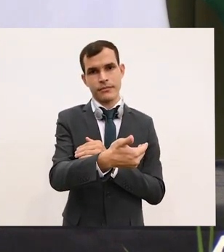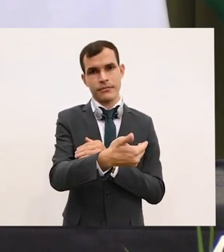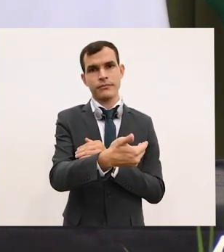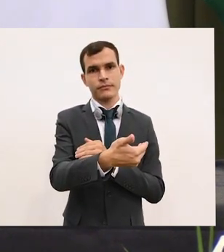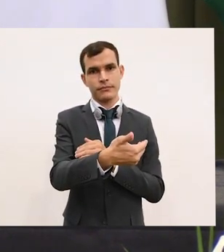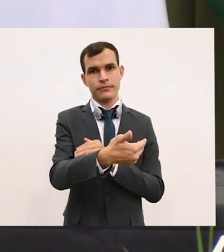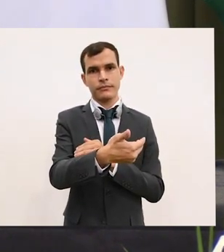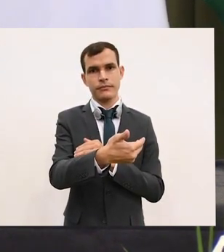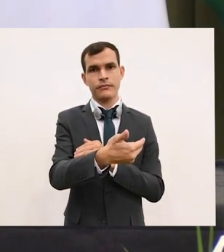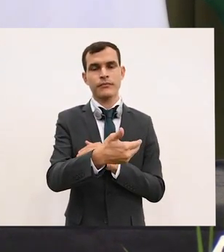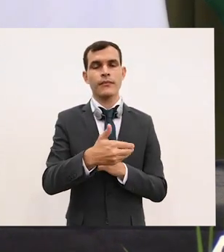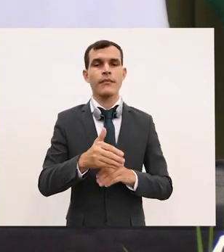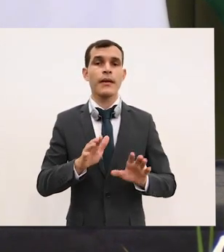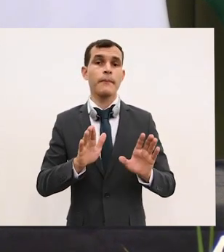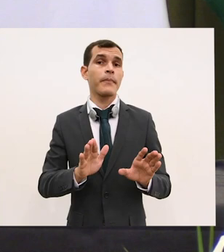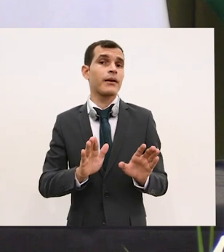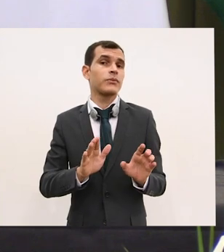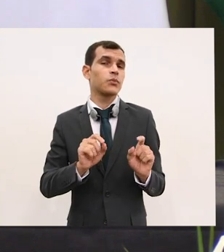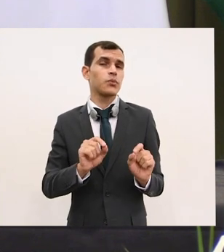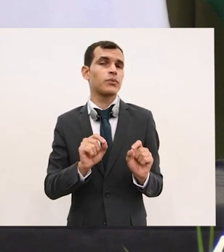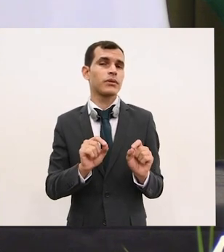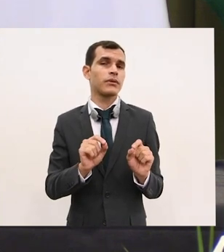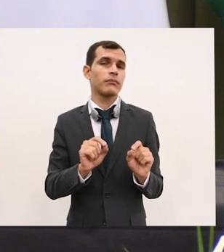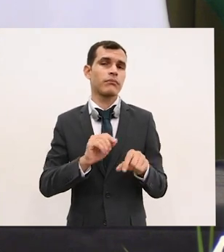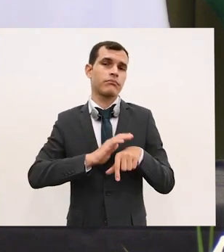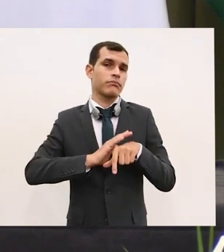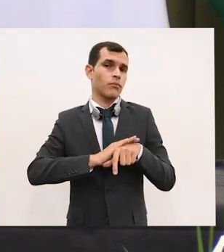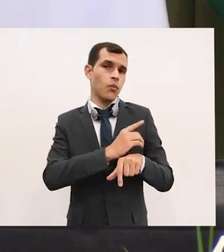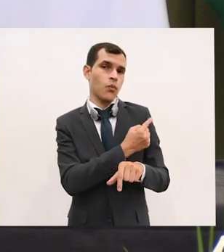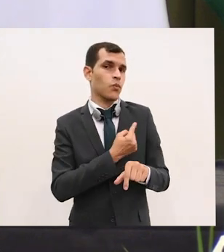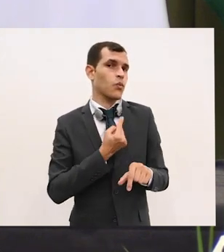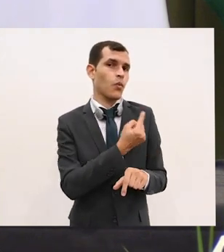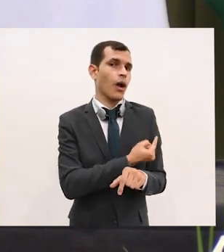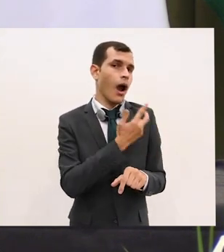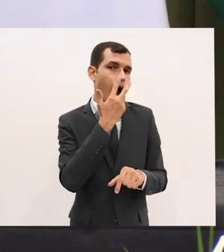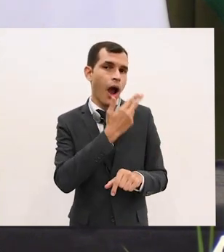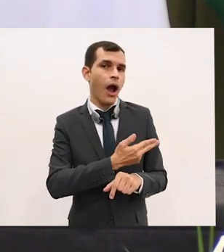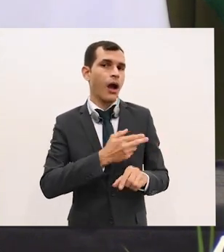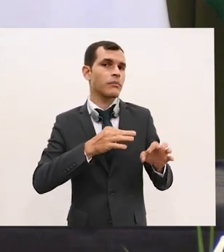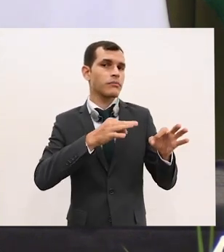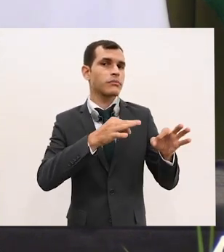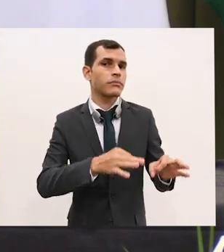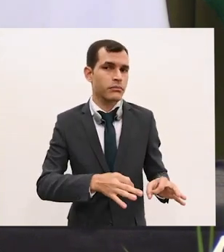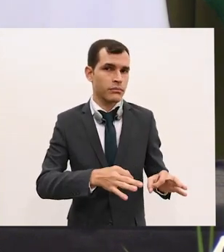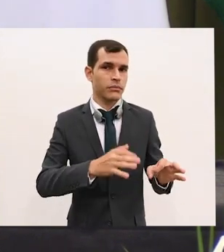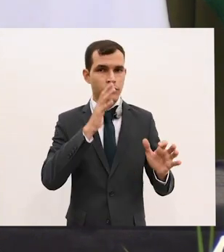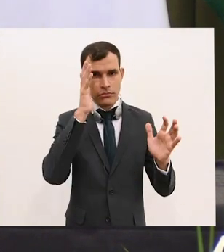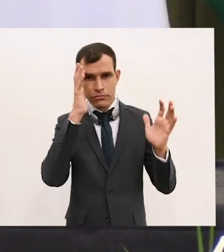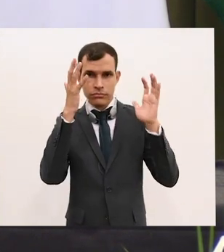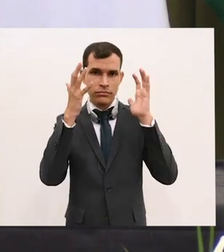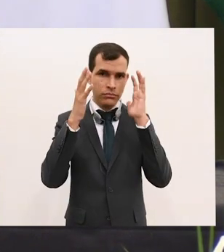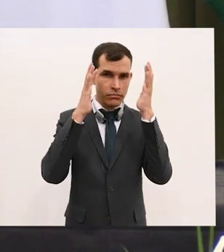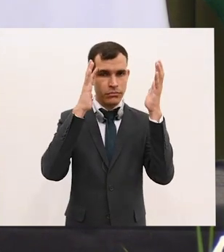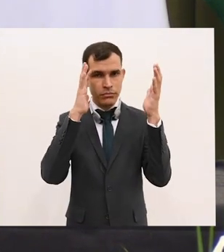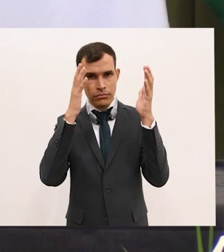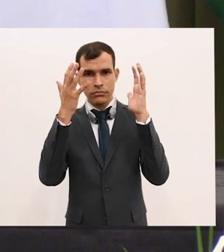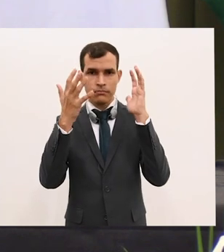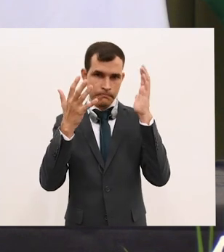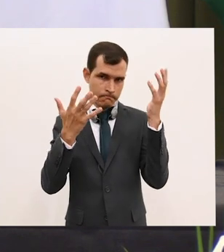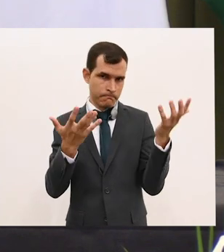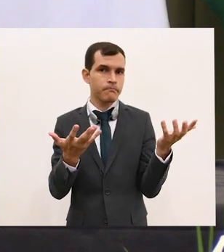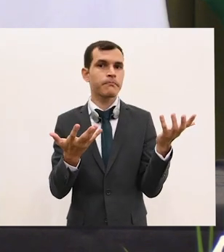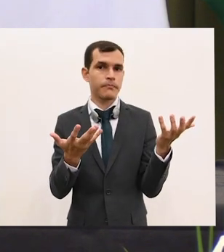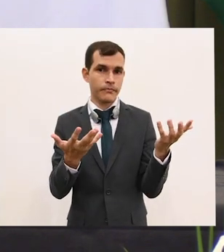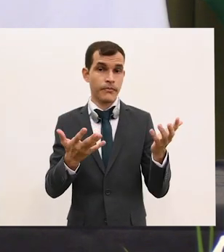mas dentro daquilo que nós achamos que é justo e em função de decisões que são tomadas no painel. Claro que nosso